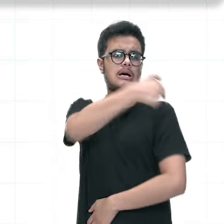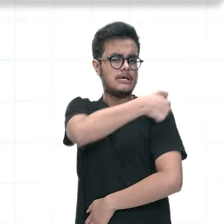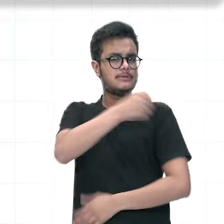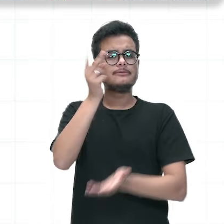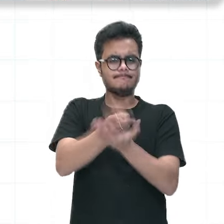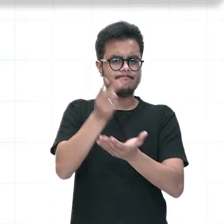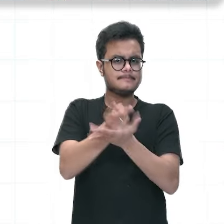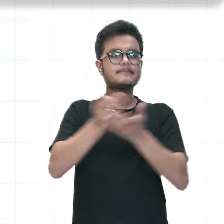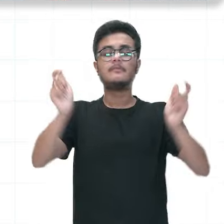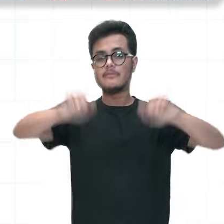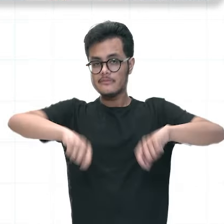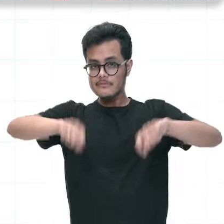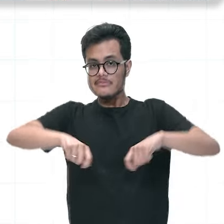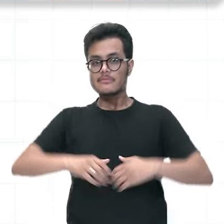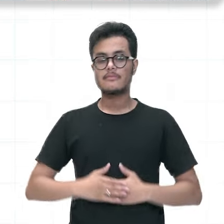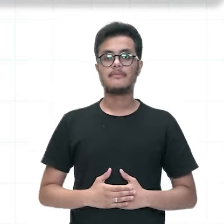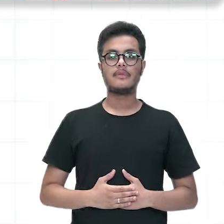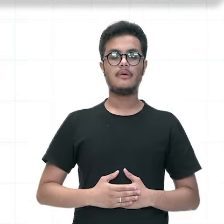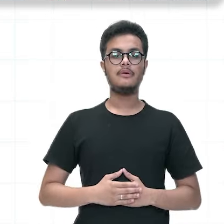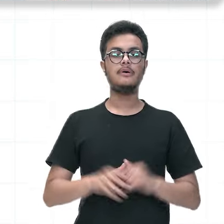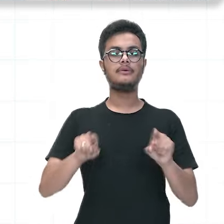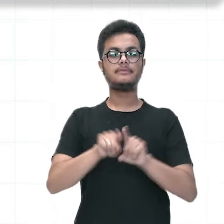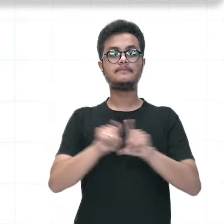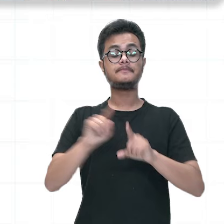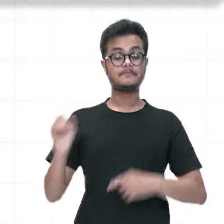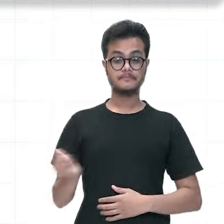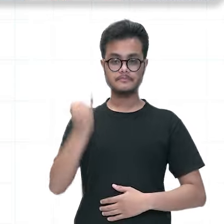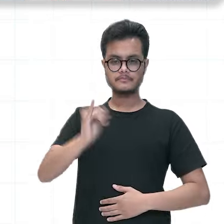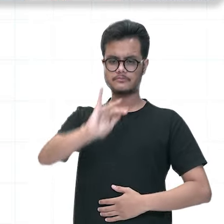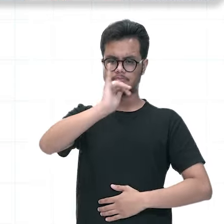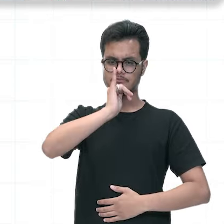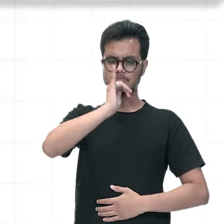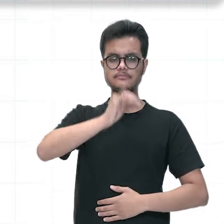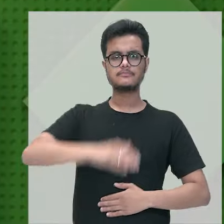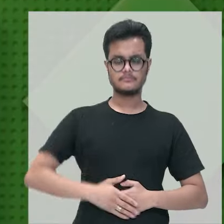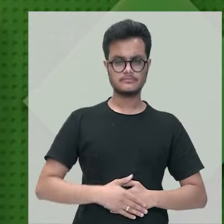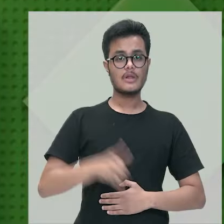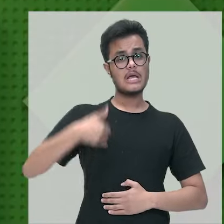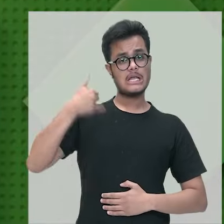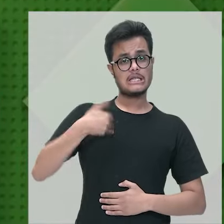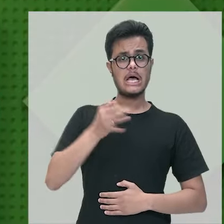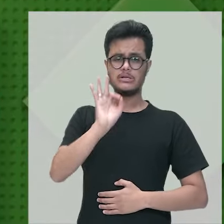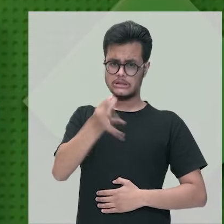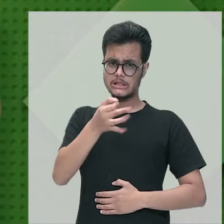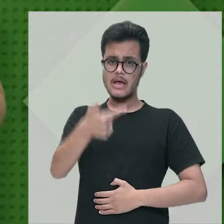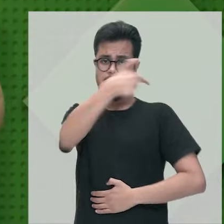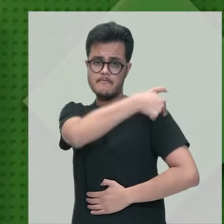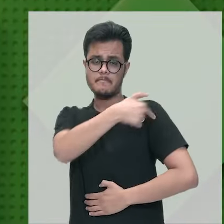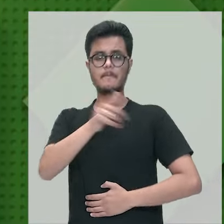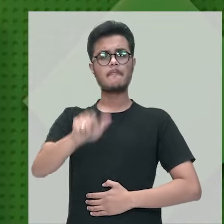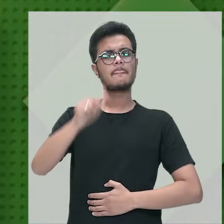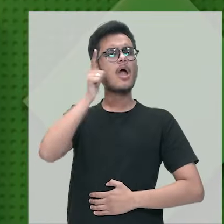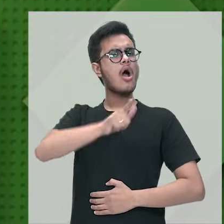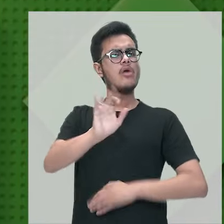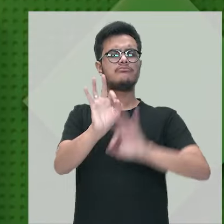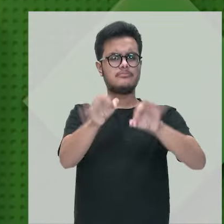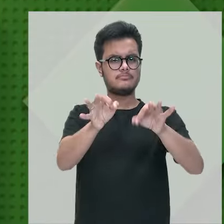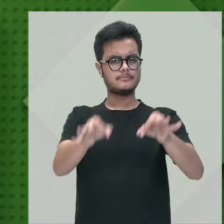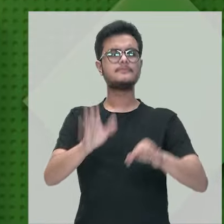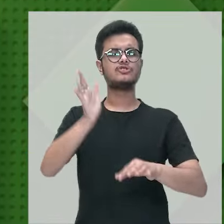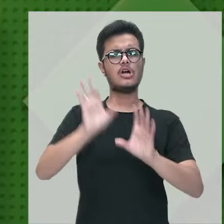acesso a essa vacina, né? E é importante que se você estiver na faixa etária de receber a vacina, se ela já estiver